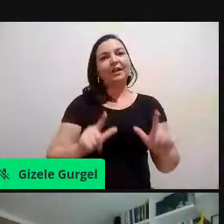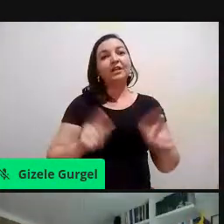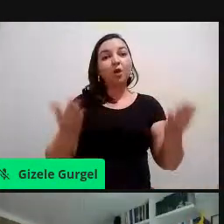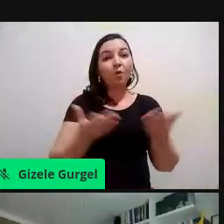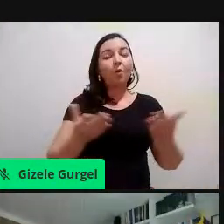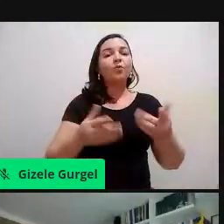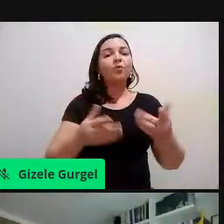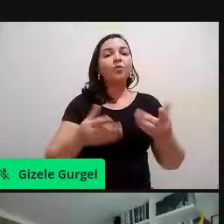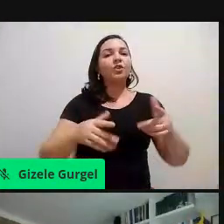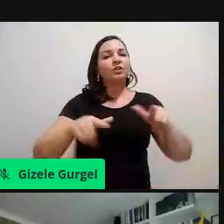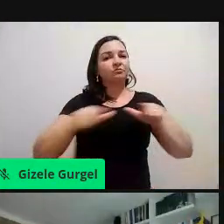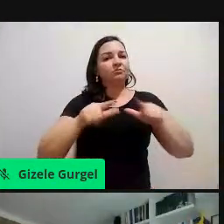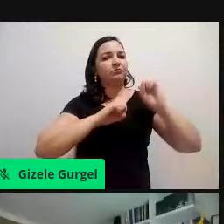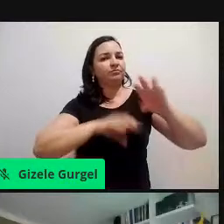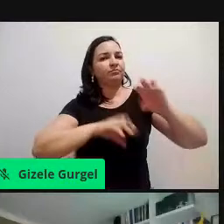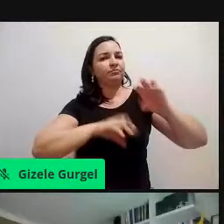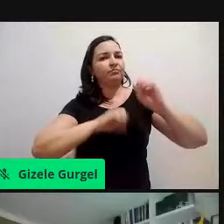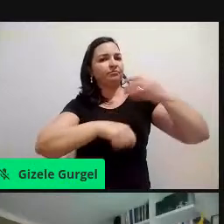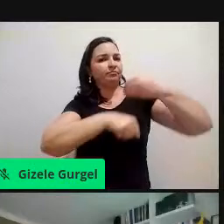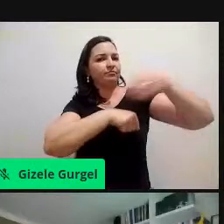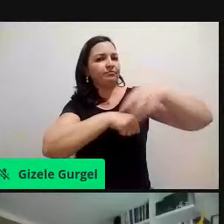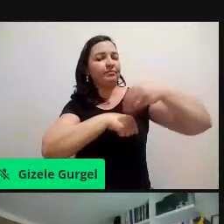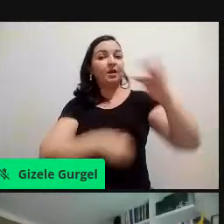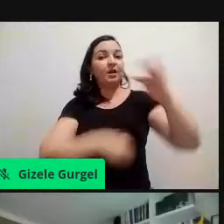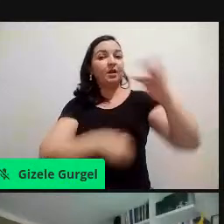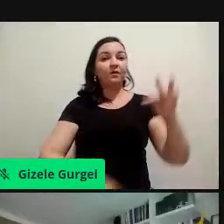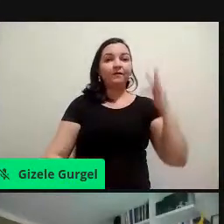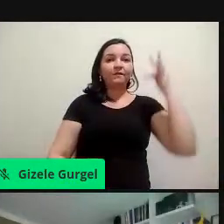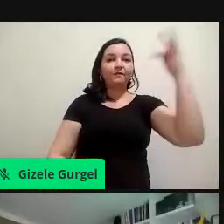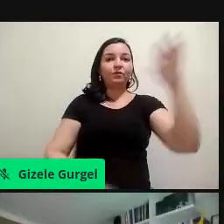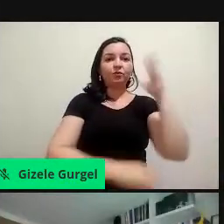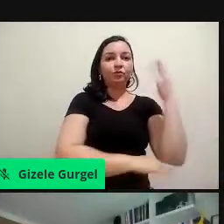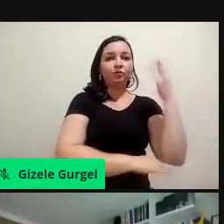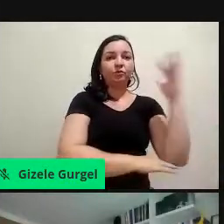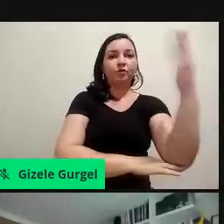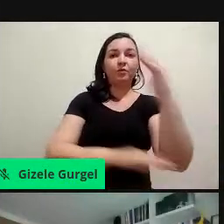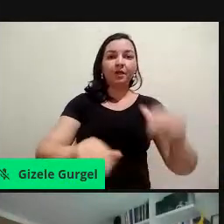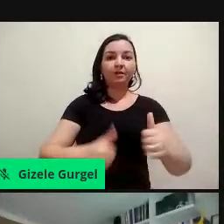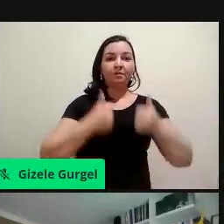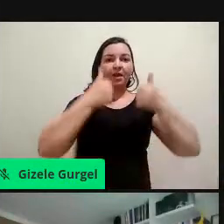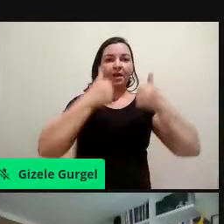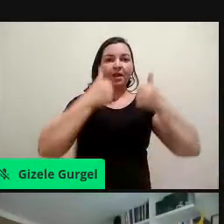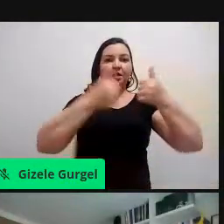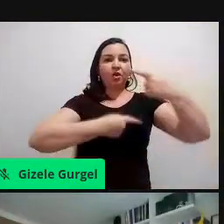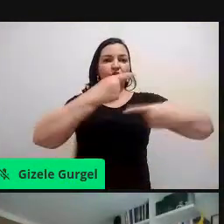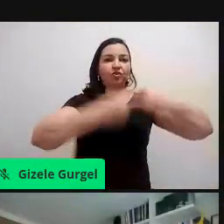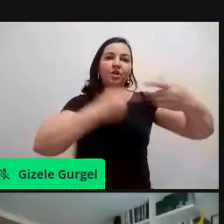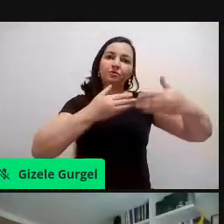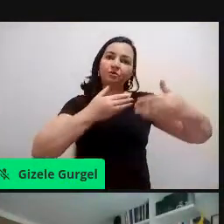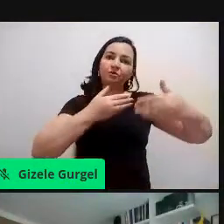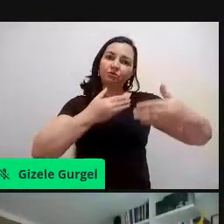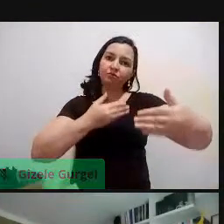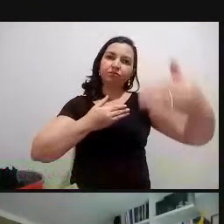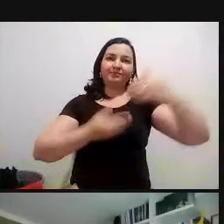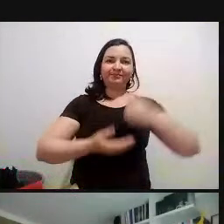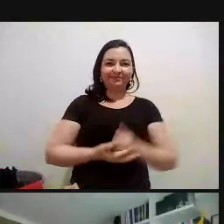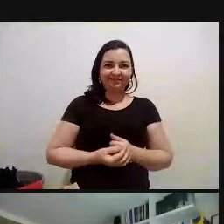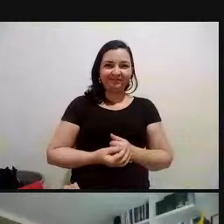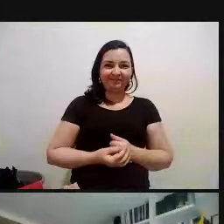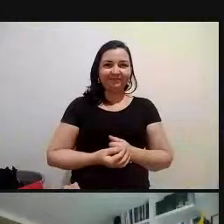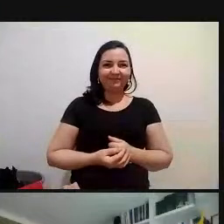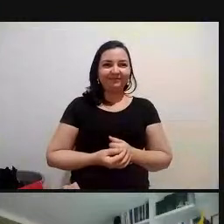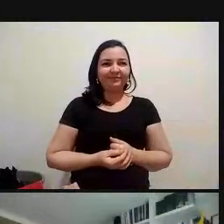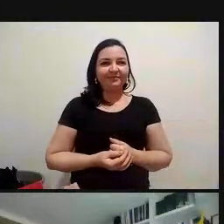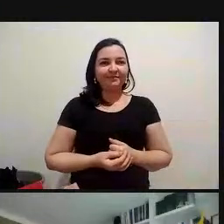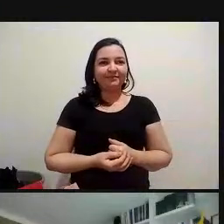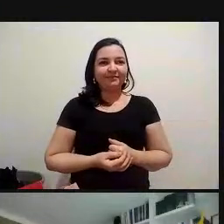o meio ambiente um futuro melhor, né, para eles e para gerações futuras, né. Isso. Deixa eu só ver mais um comentário